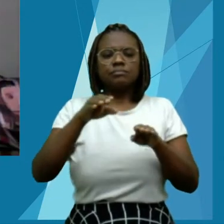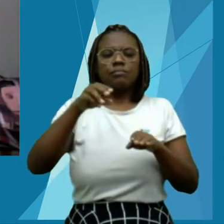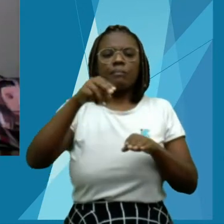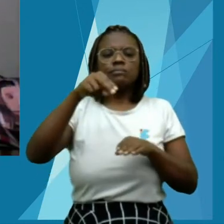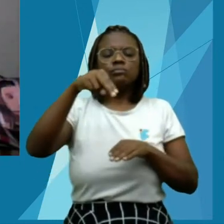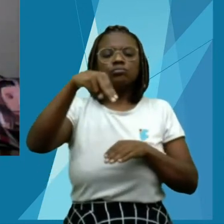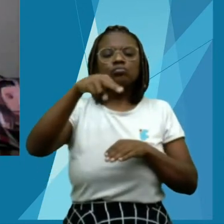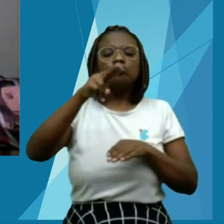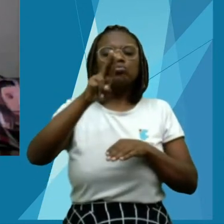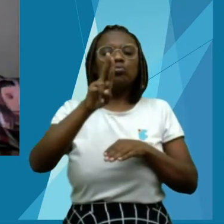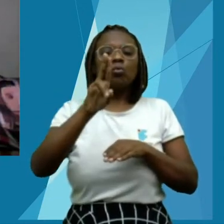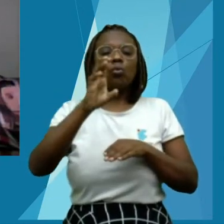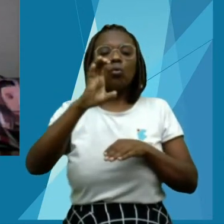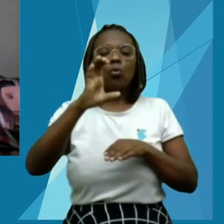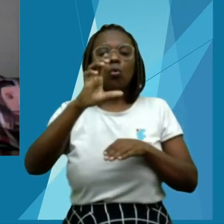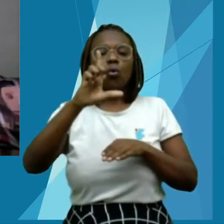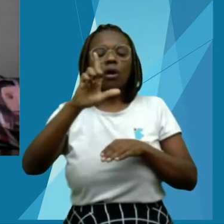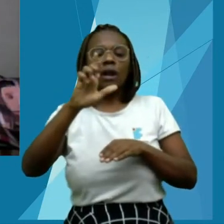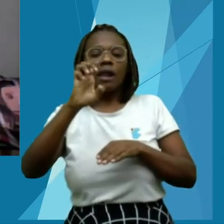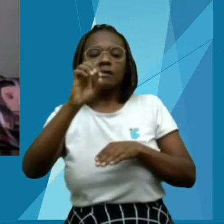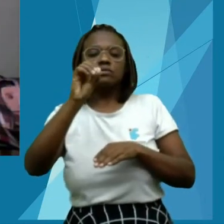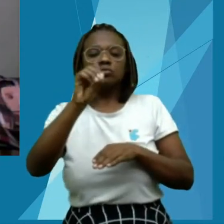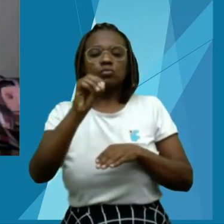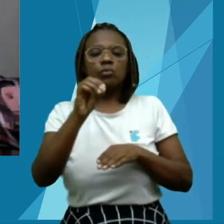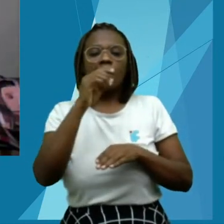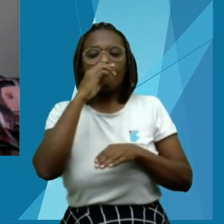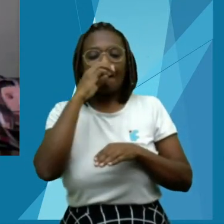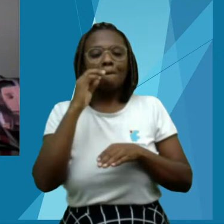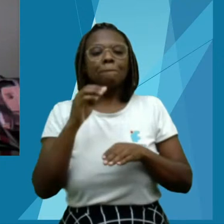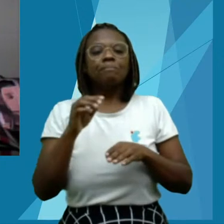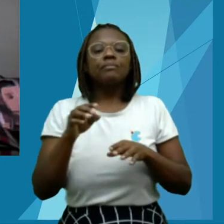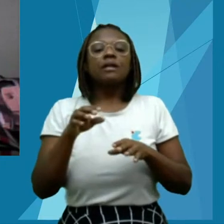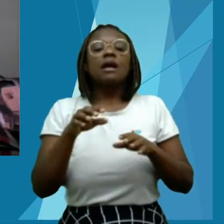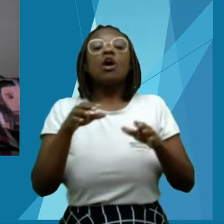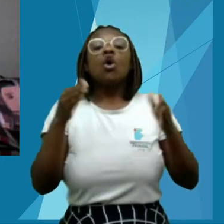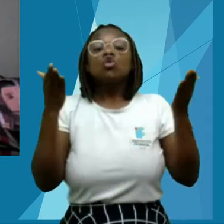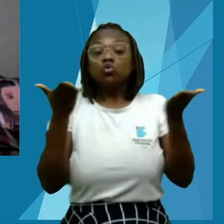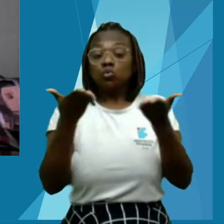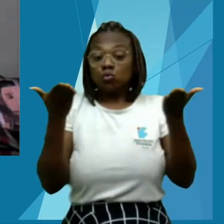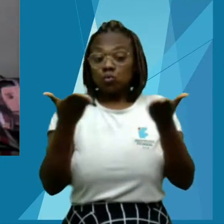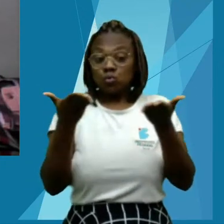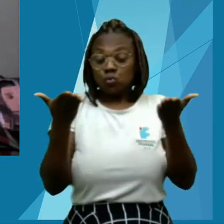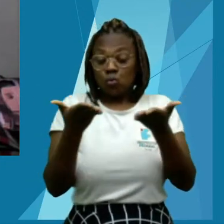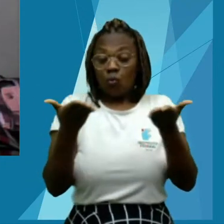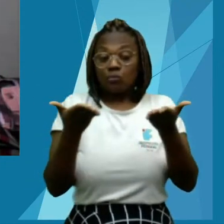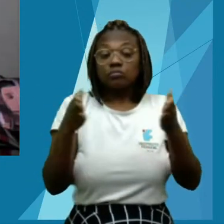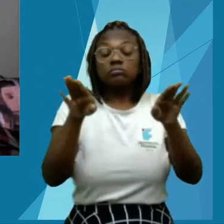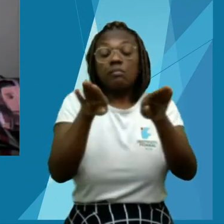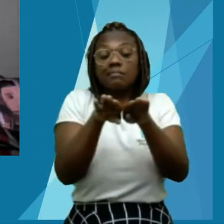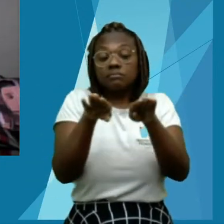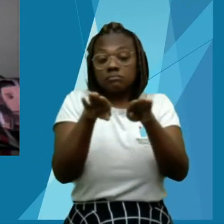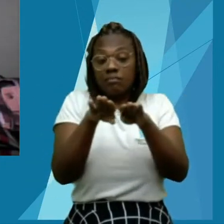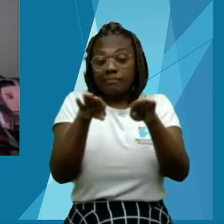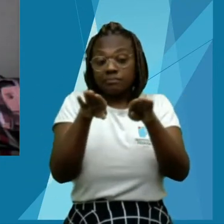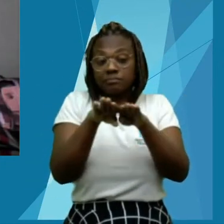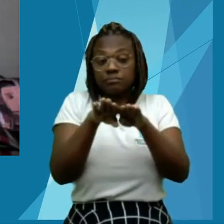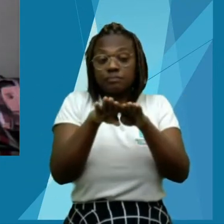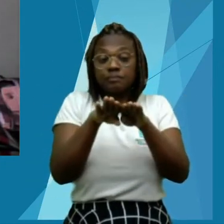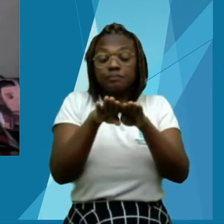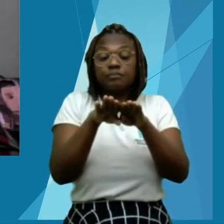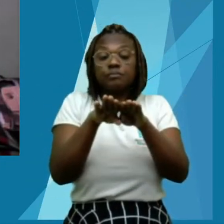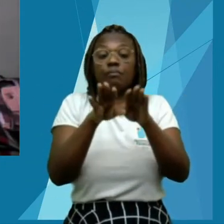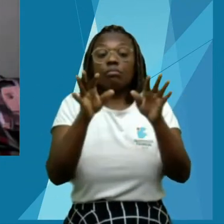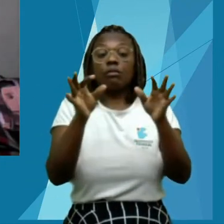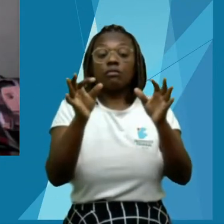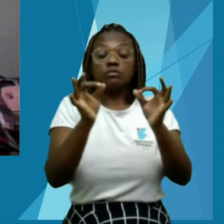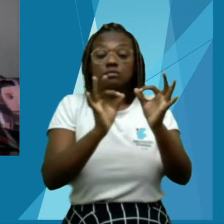Acre. Atua principalmente na área de agroecologia e agrobiodiversidade, gestão e manejo